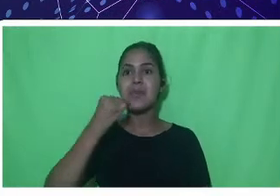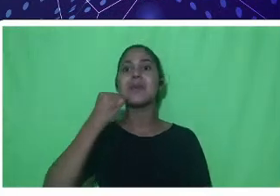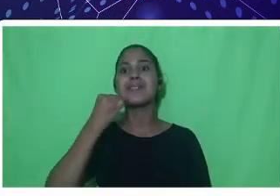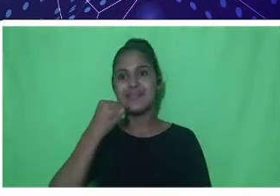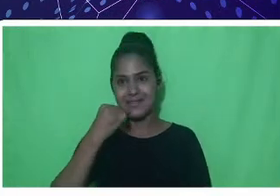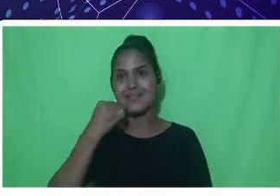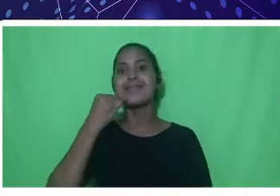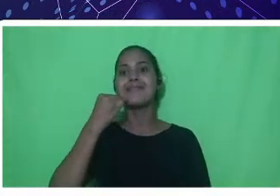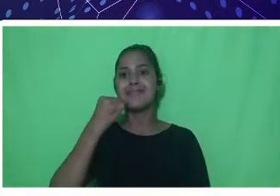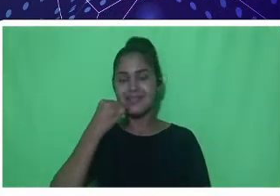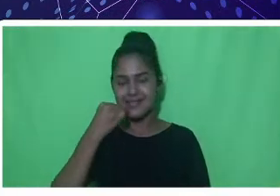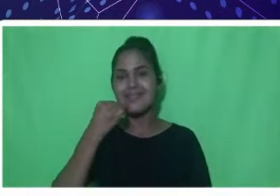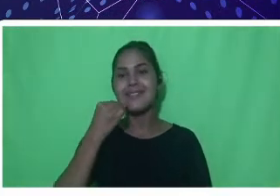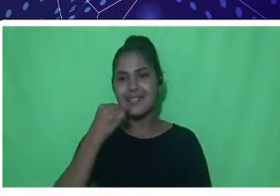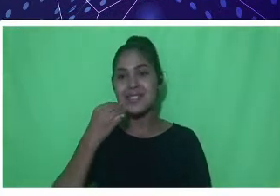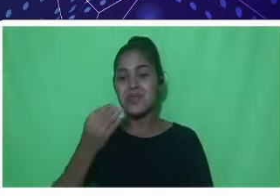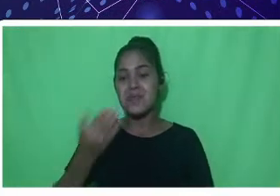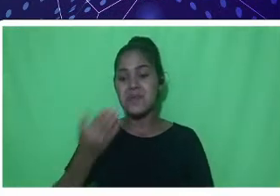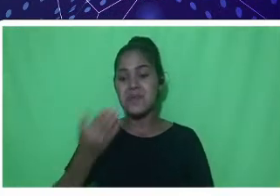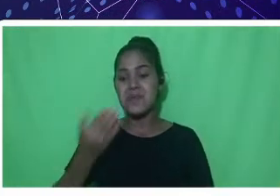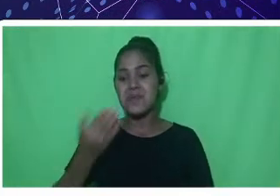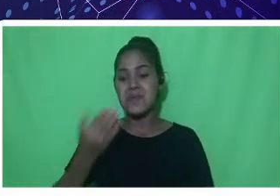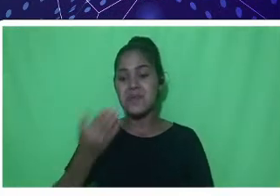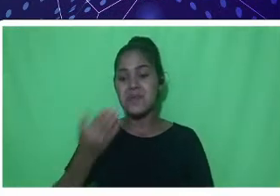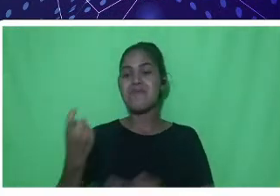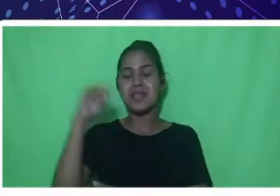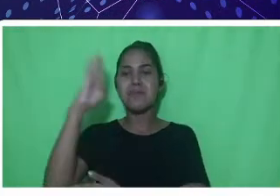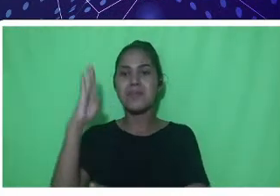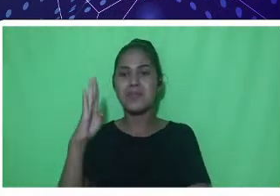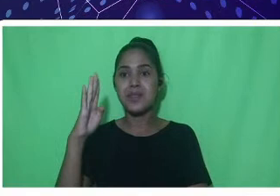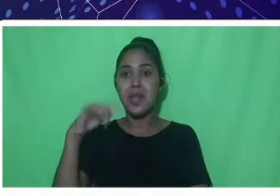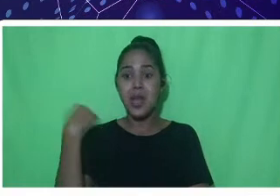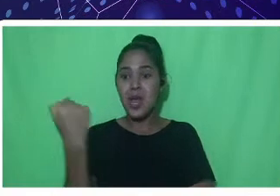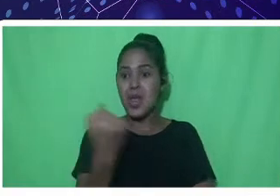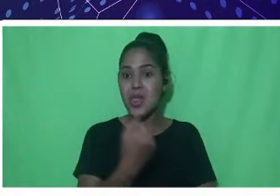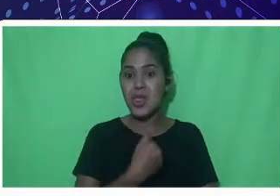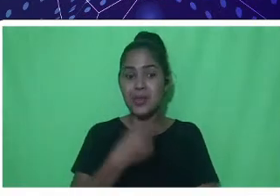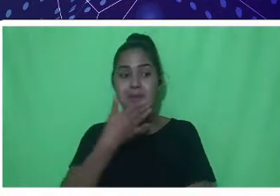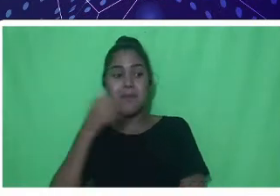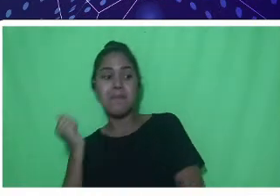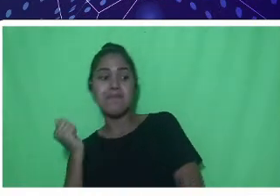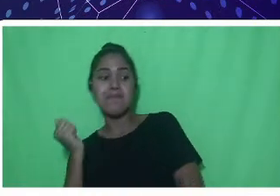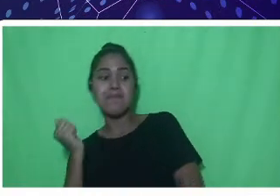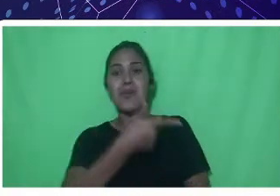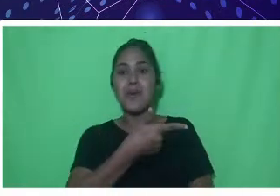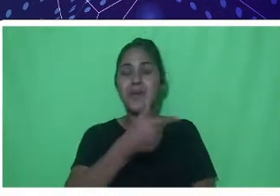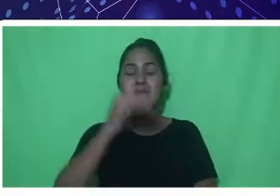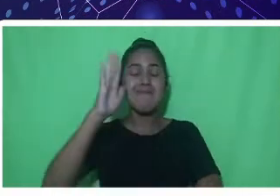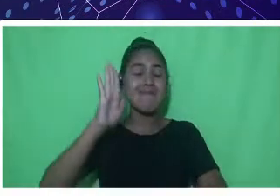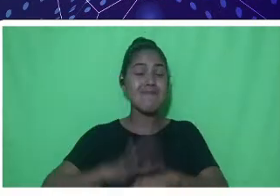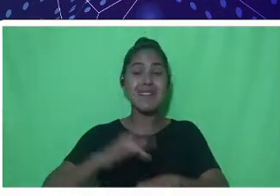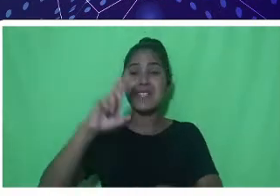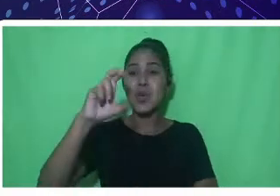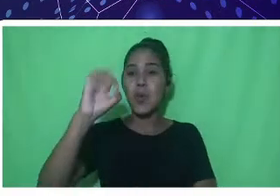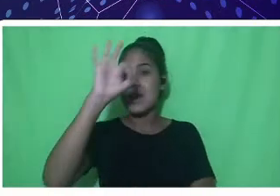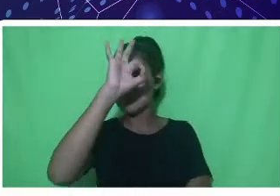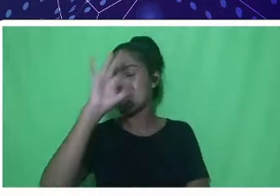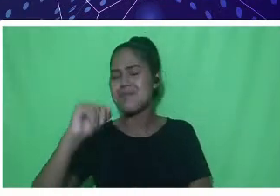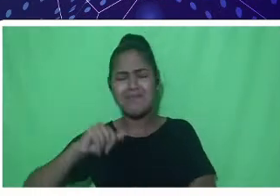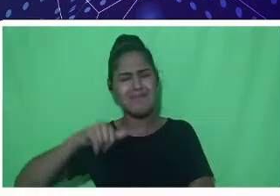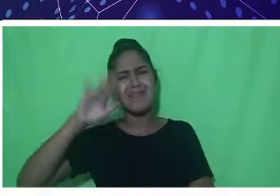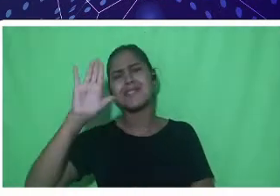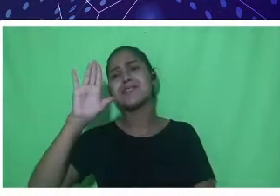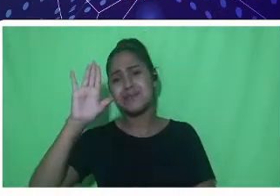colocado no Brasil, que totaliza cerca de 278 mil toneladas de peixe nativos produzidos. O que isso quer dizer, professor